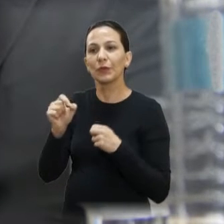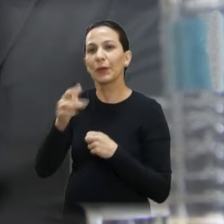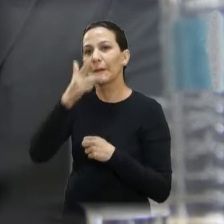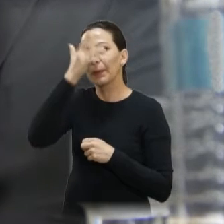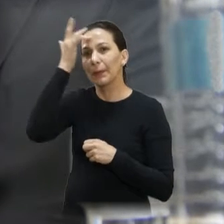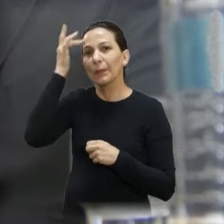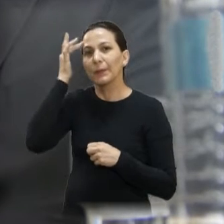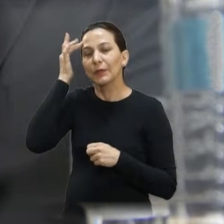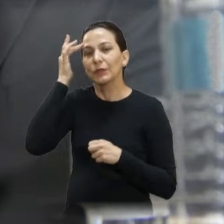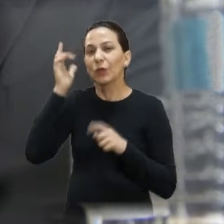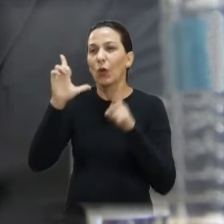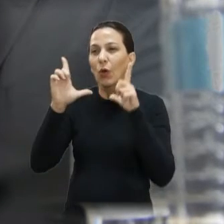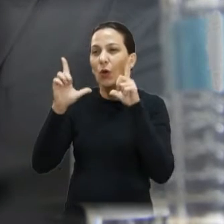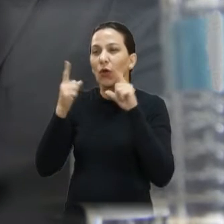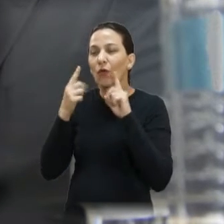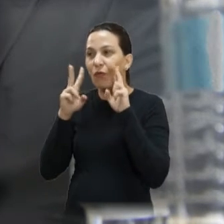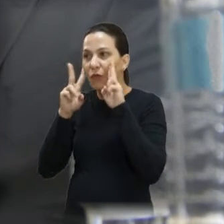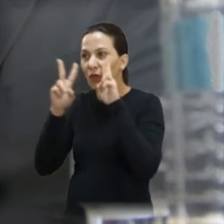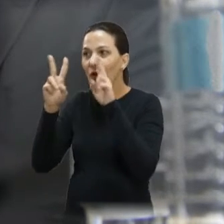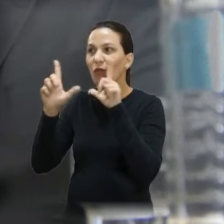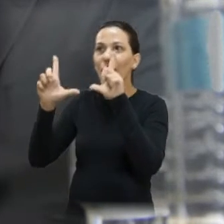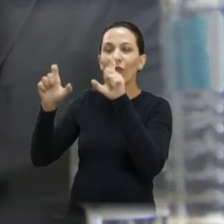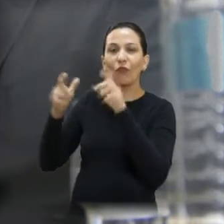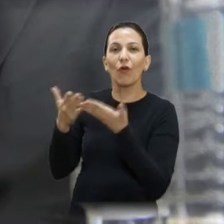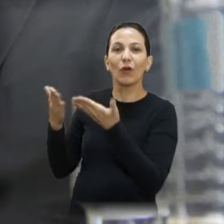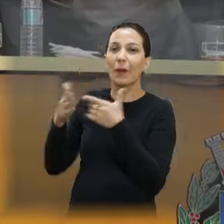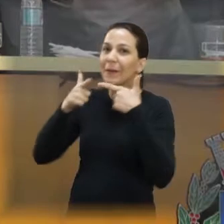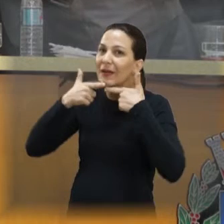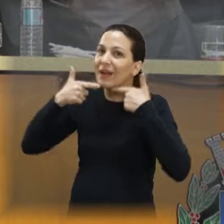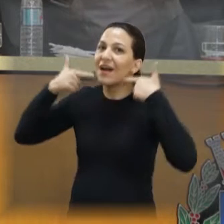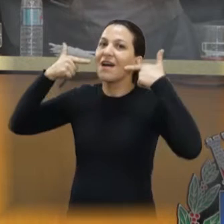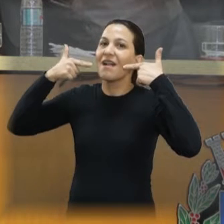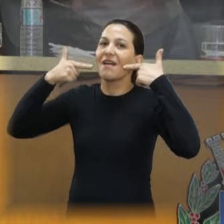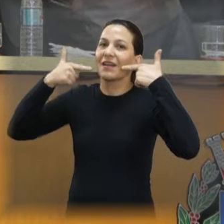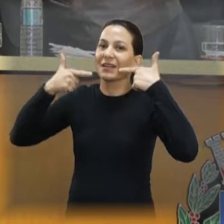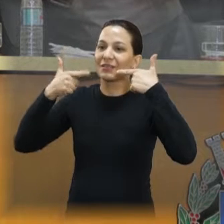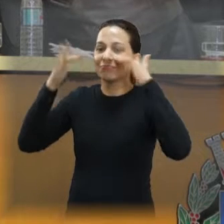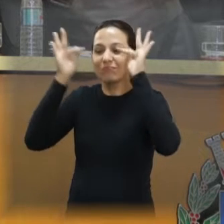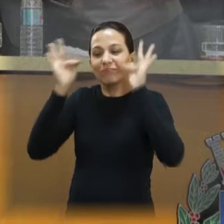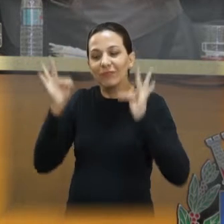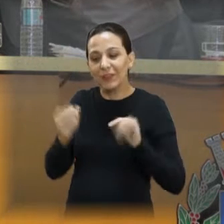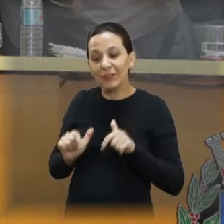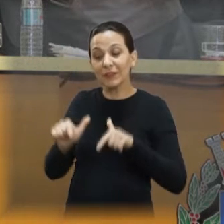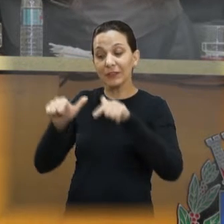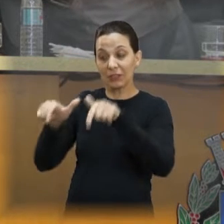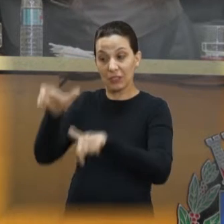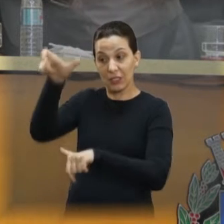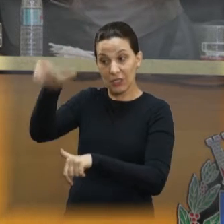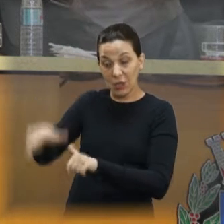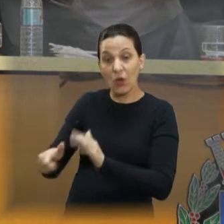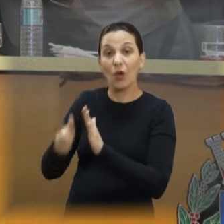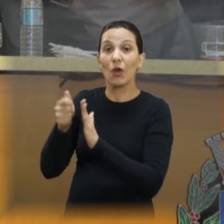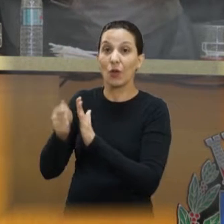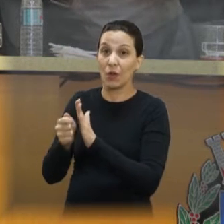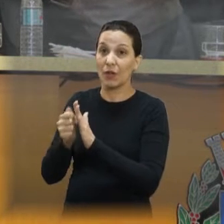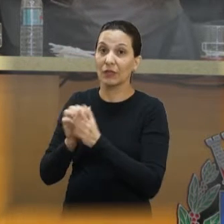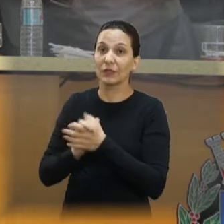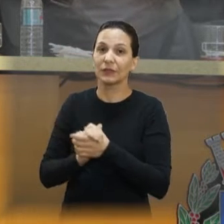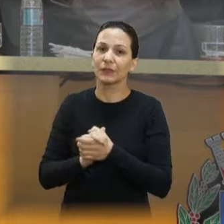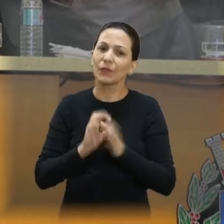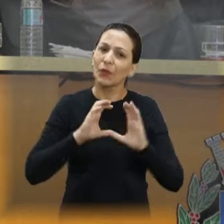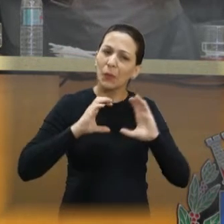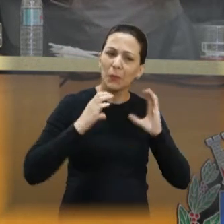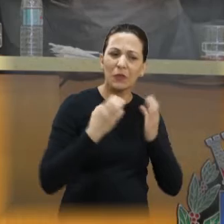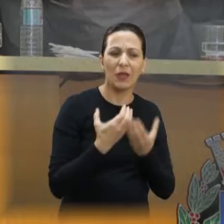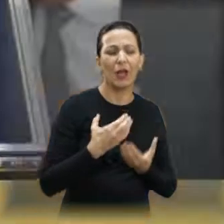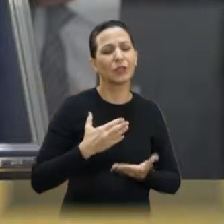3, vocês estão vendo o rosto dele, muito alegre, né? E eu me sinto honrado em poder contemplar ele com esse título de cidadão araraquarense. A comunidade também se